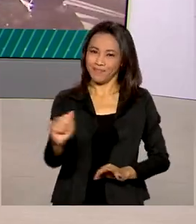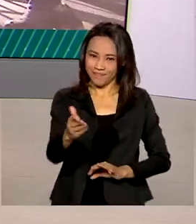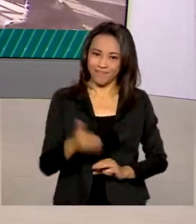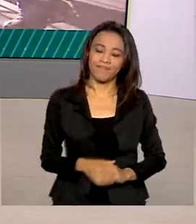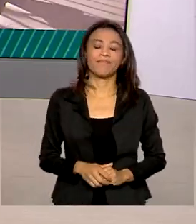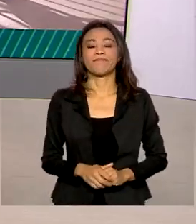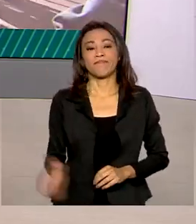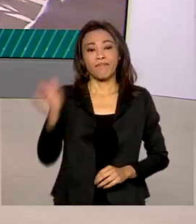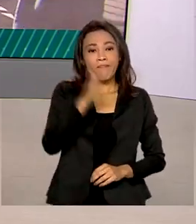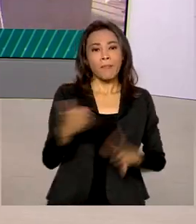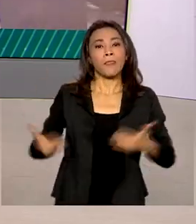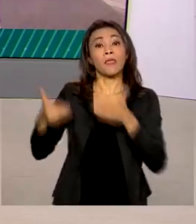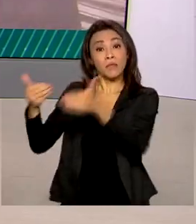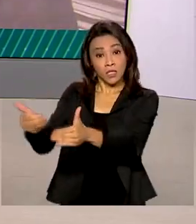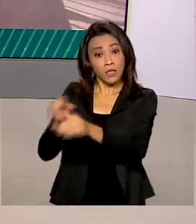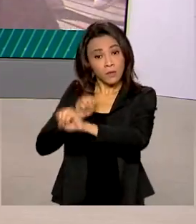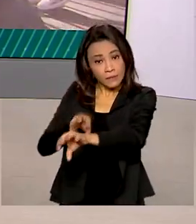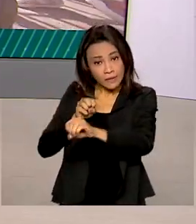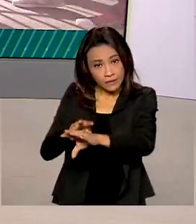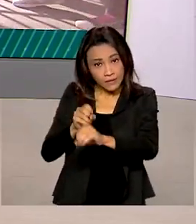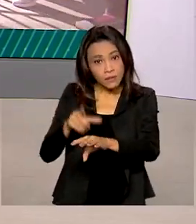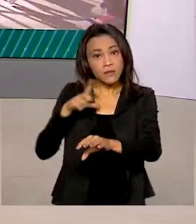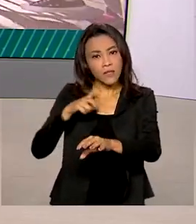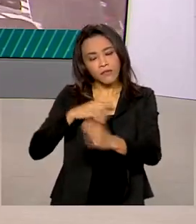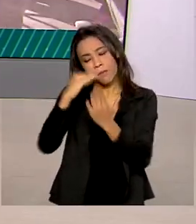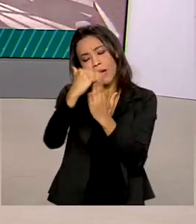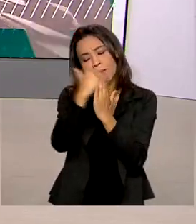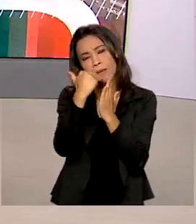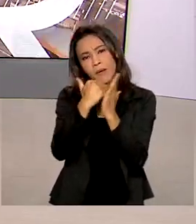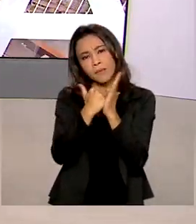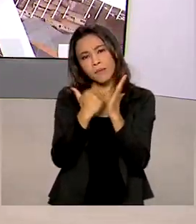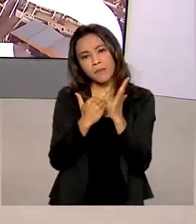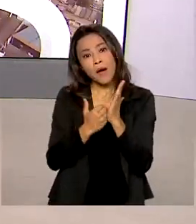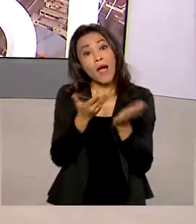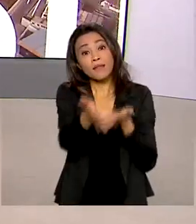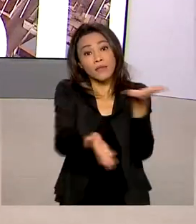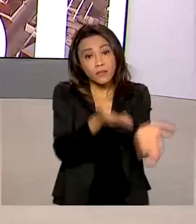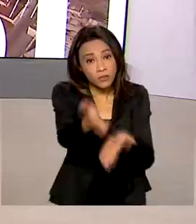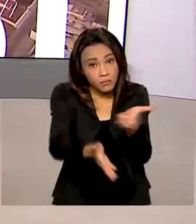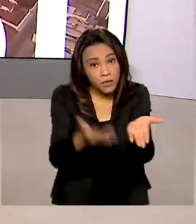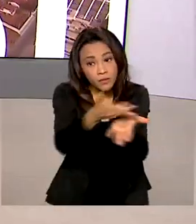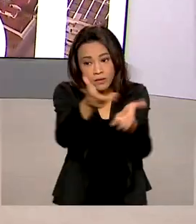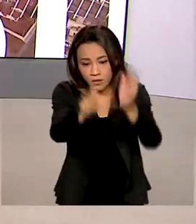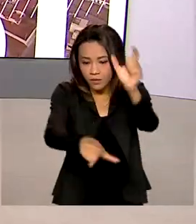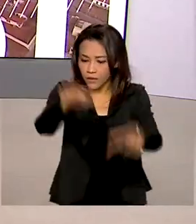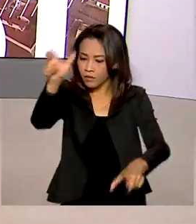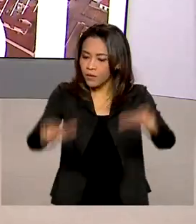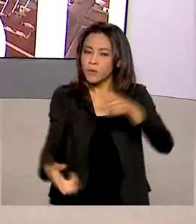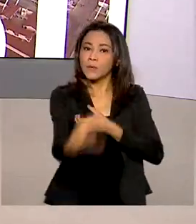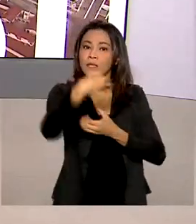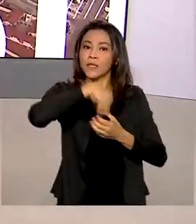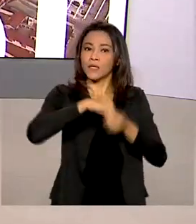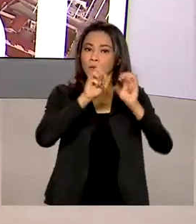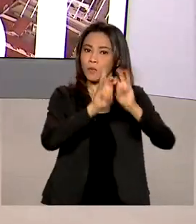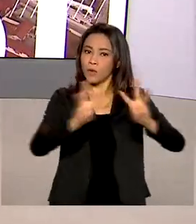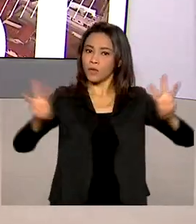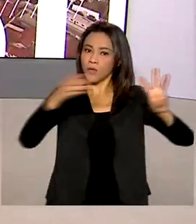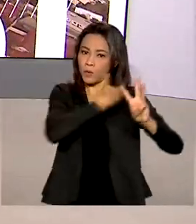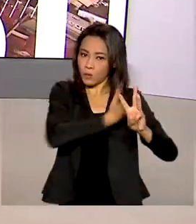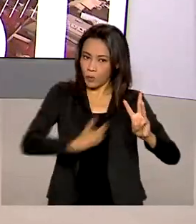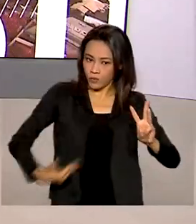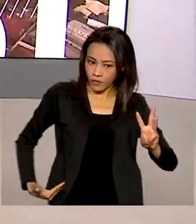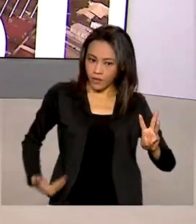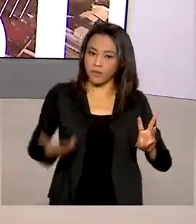O Ministério da Educação incluiu mais nove procedimentos de atendimento público via internet no portal do governo federal, o gov